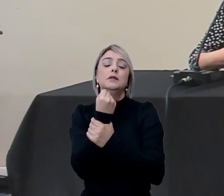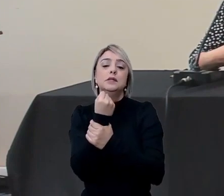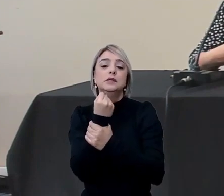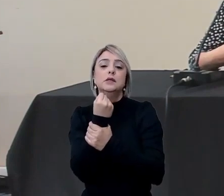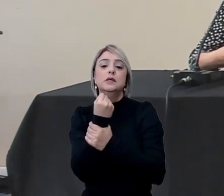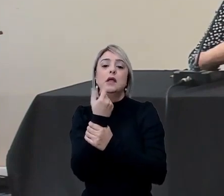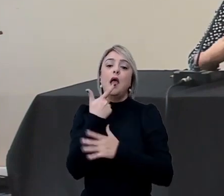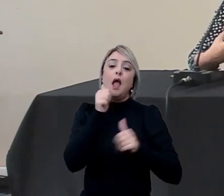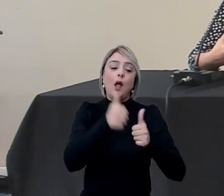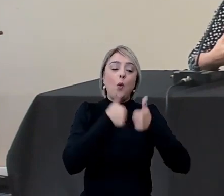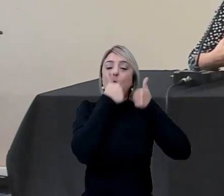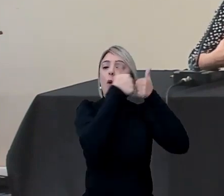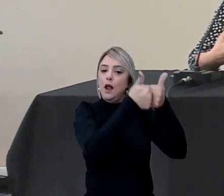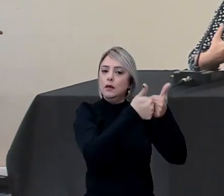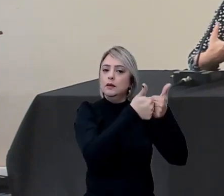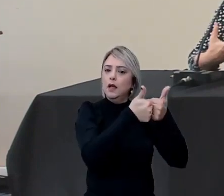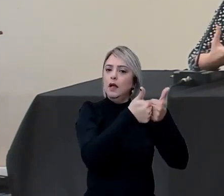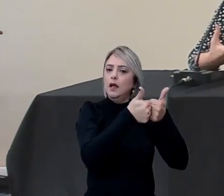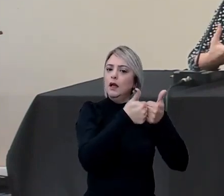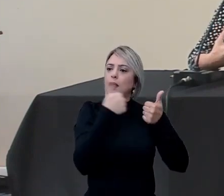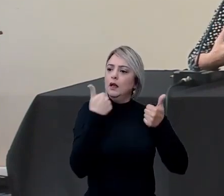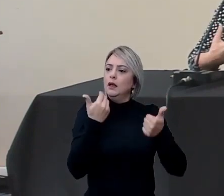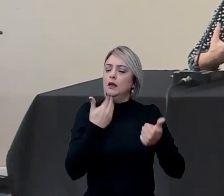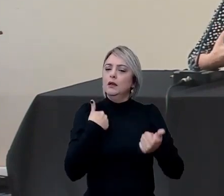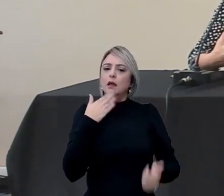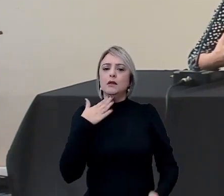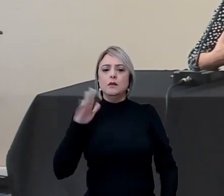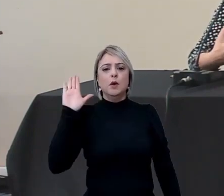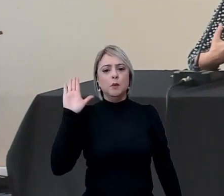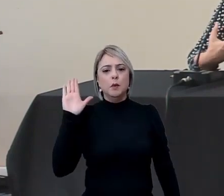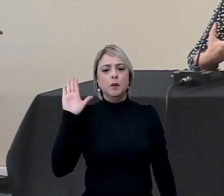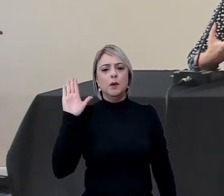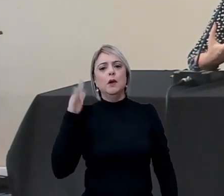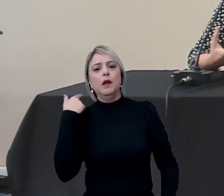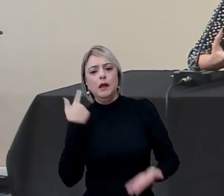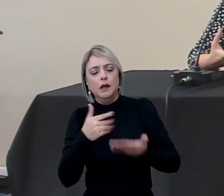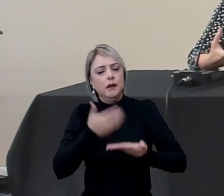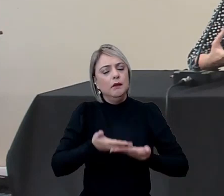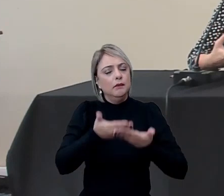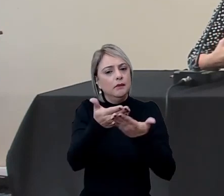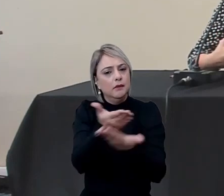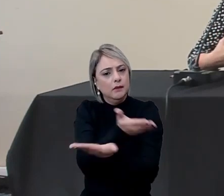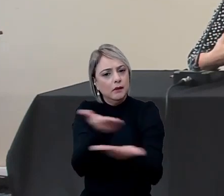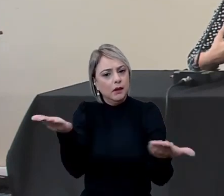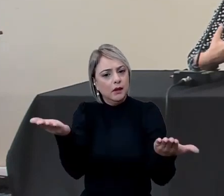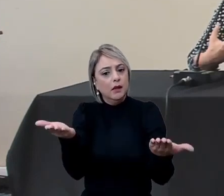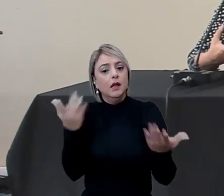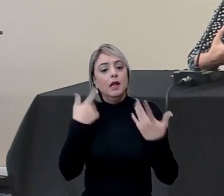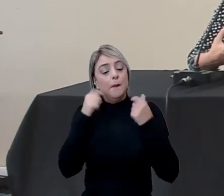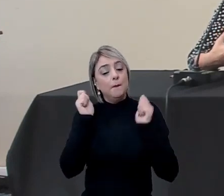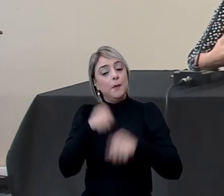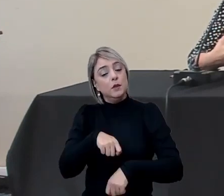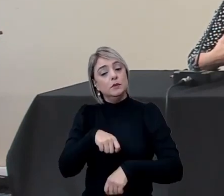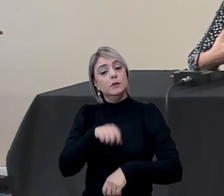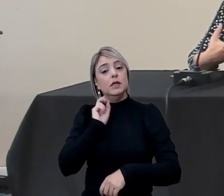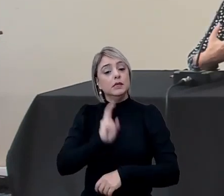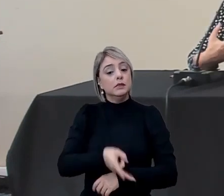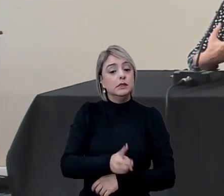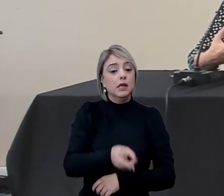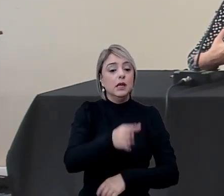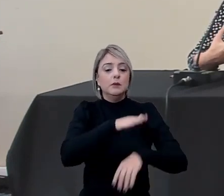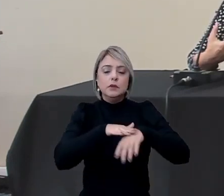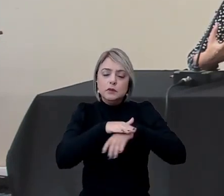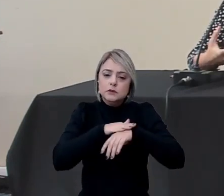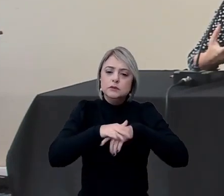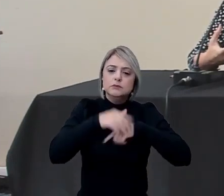a qualidade daquilo que a gente promete e entrega, e a possibilidade sempre de